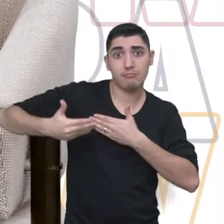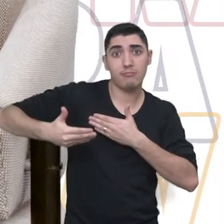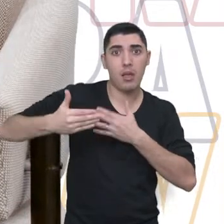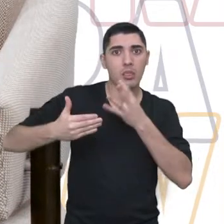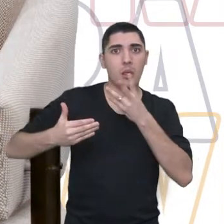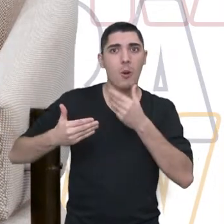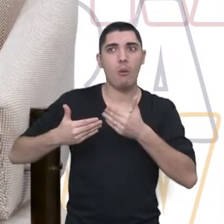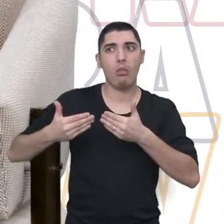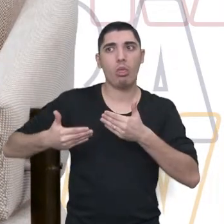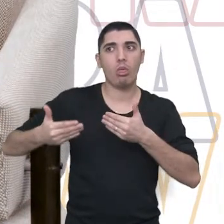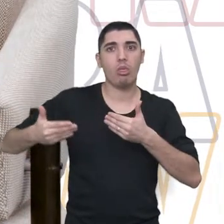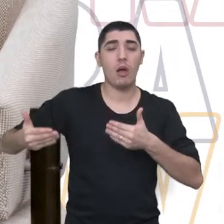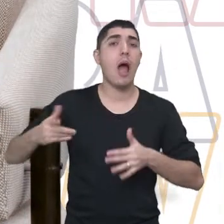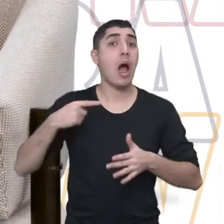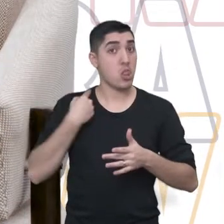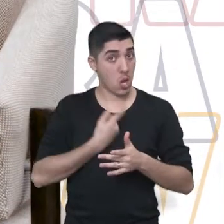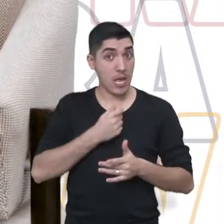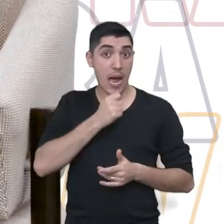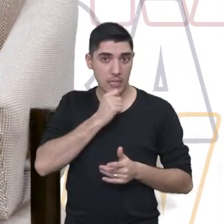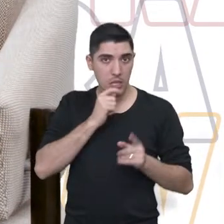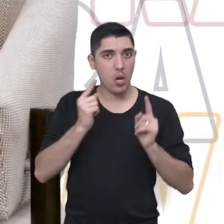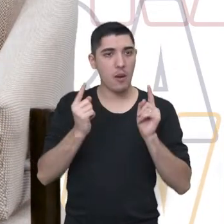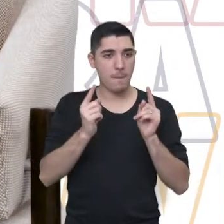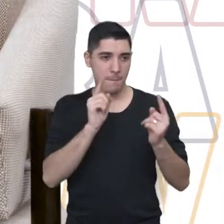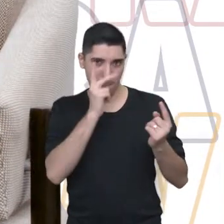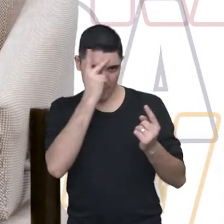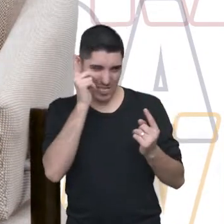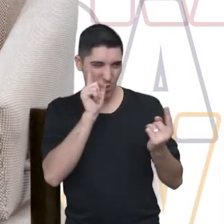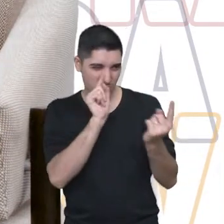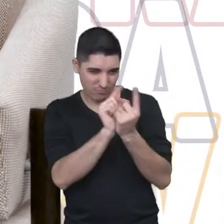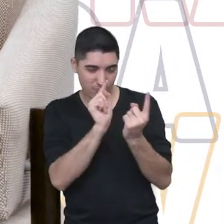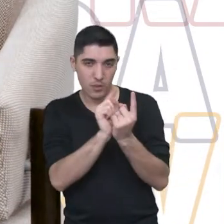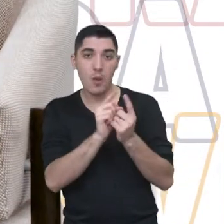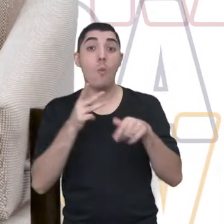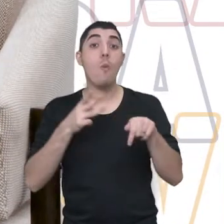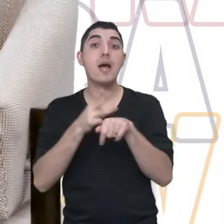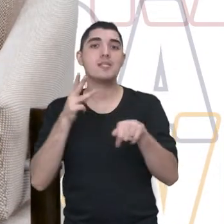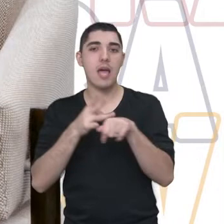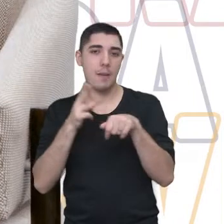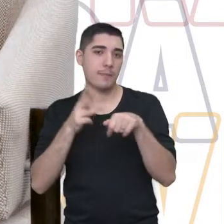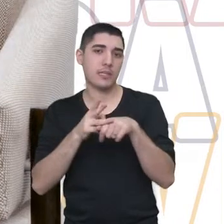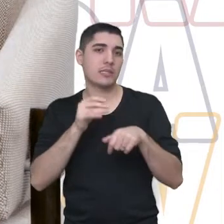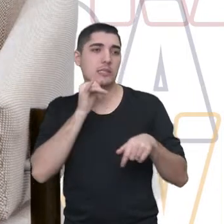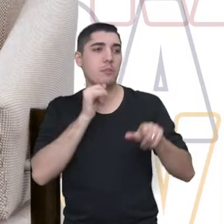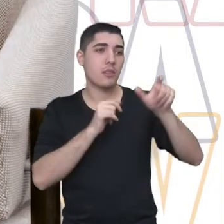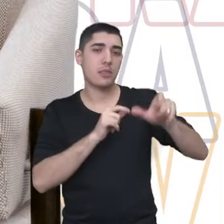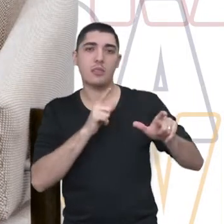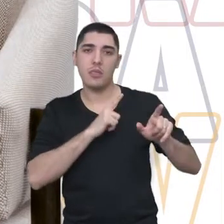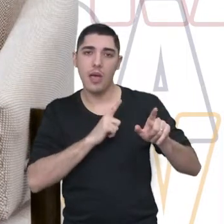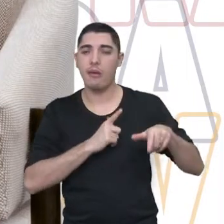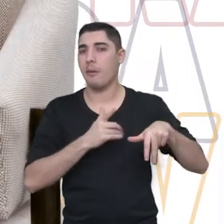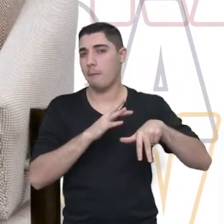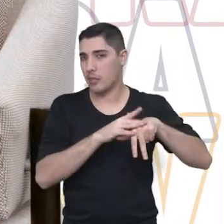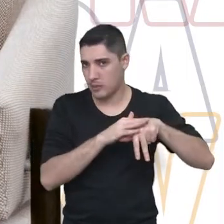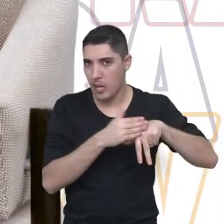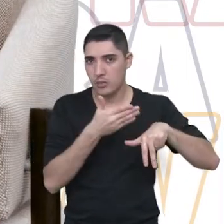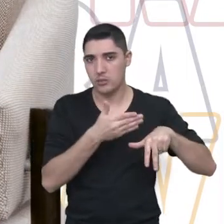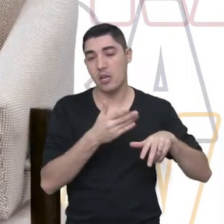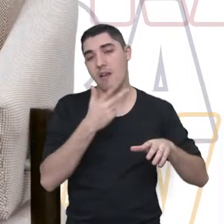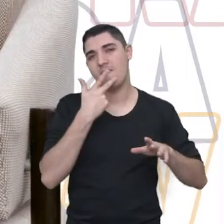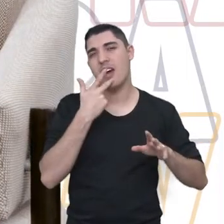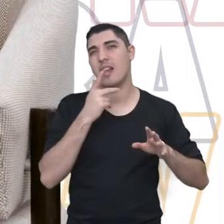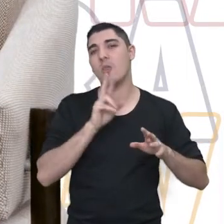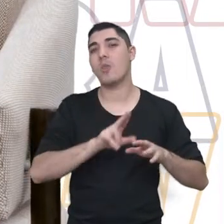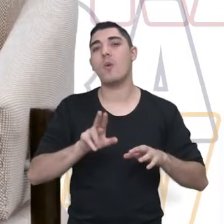continuamos atendendo algumas pessoas via WhatsApp. Então, por exemplo, eu tinha lá uma paciente, um paciente...